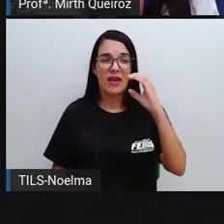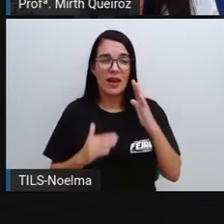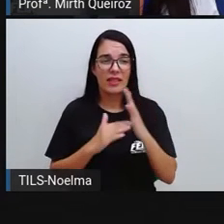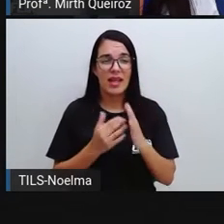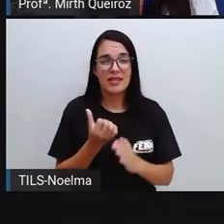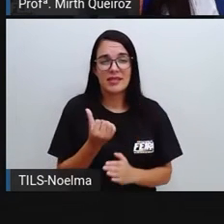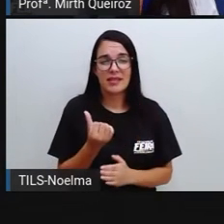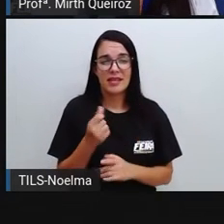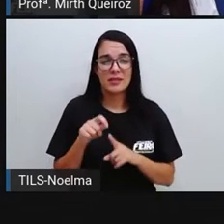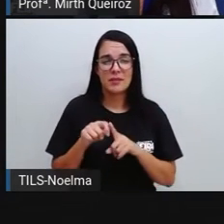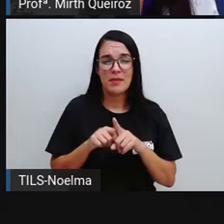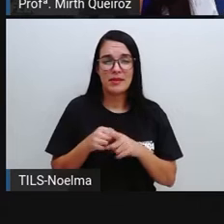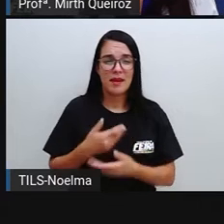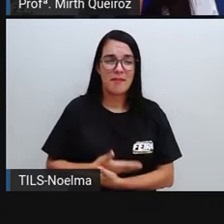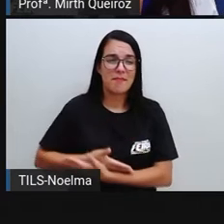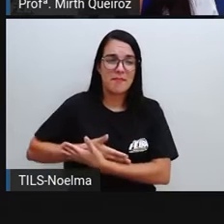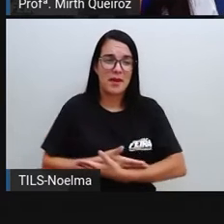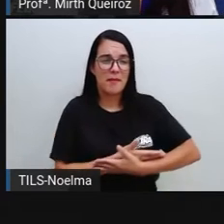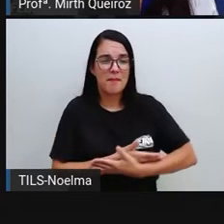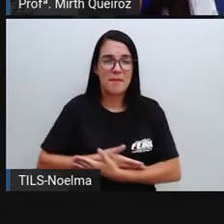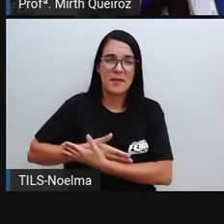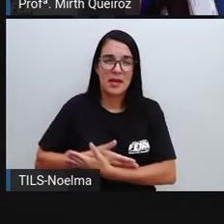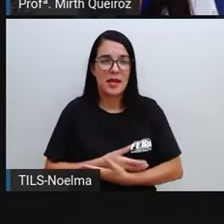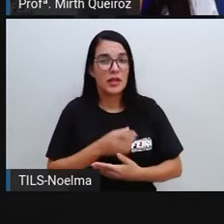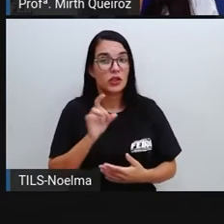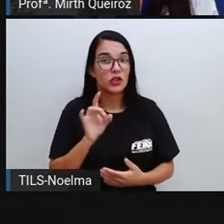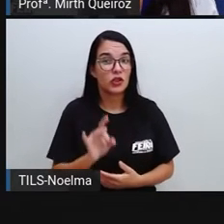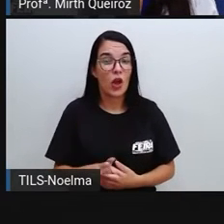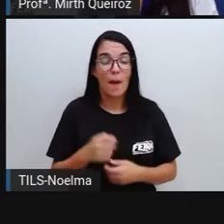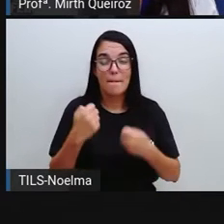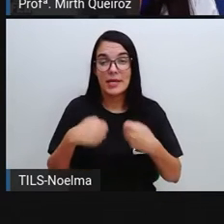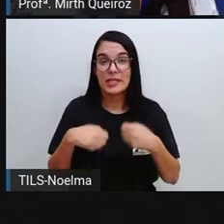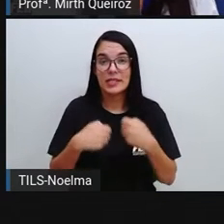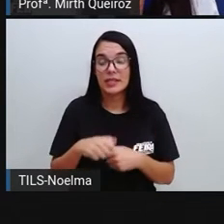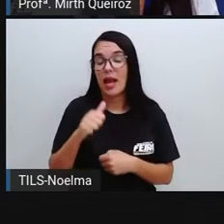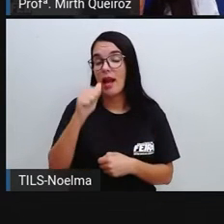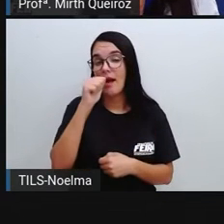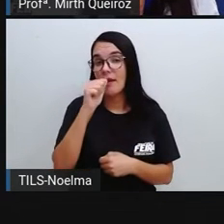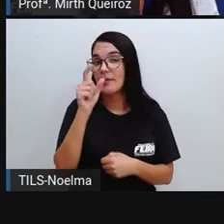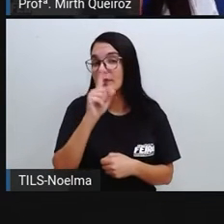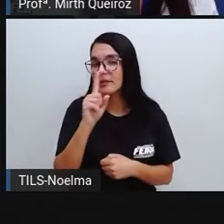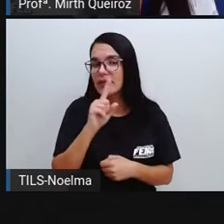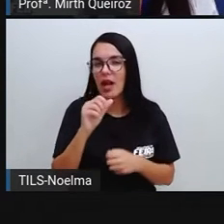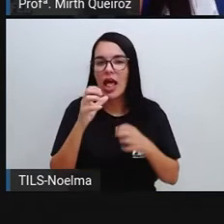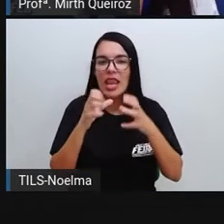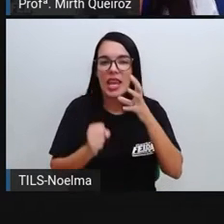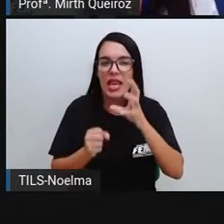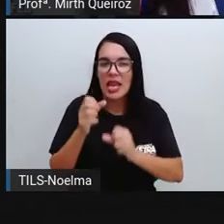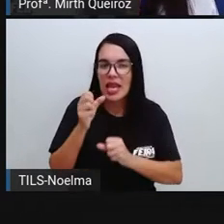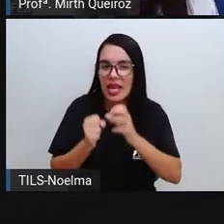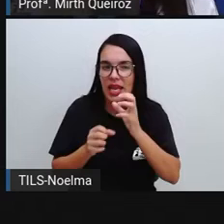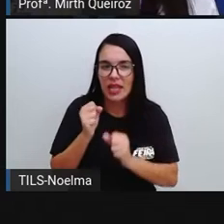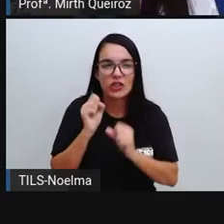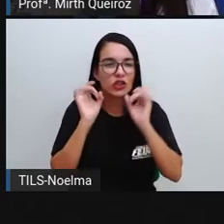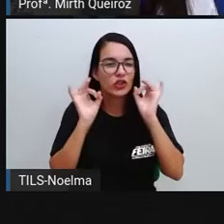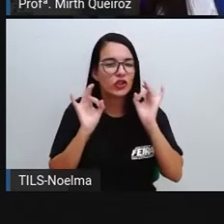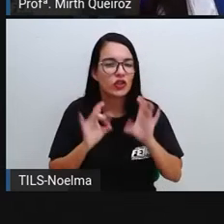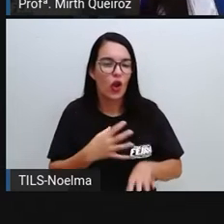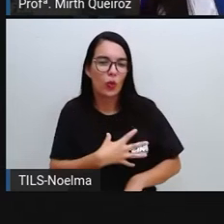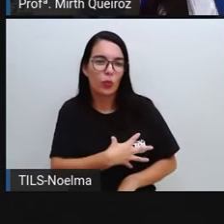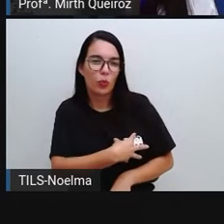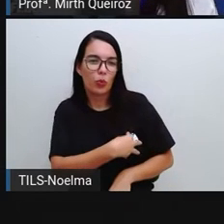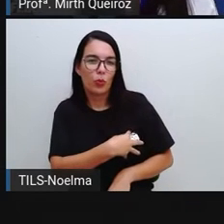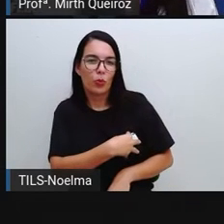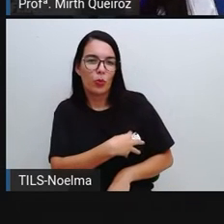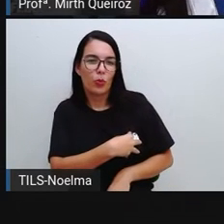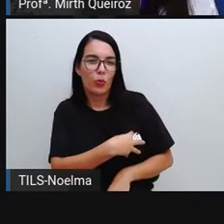O bebê Ele deve ser alimentado Exclusivamente Com leite materno A orientação É que ele não toma Não tome Neste caso